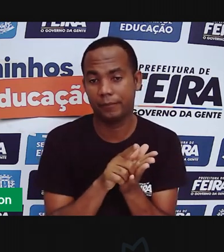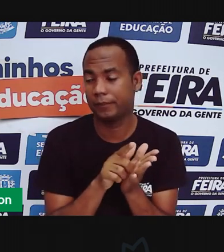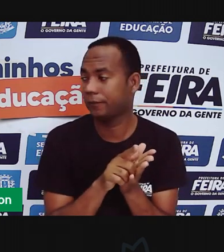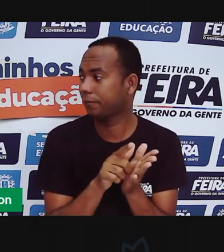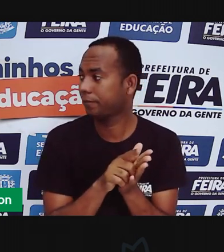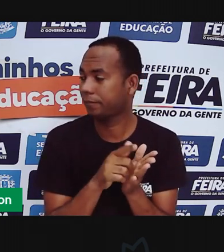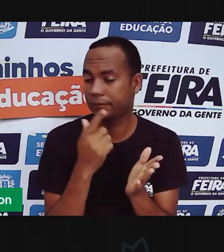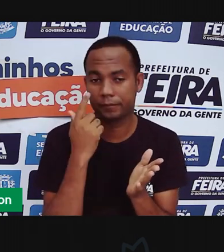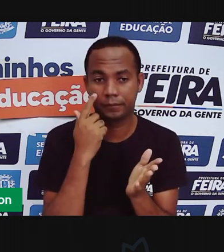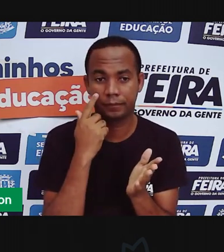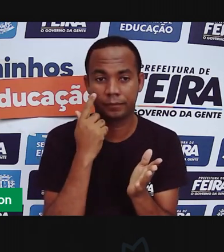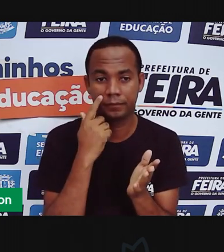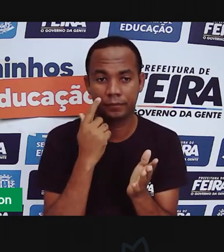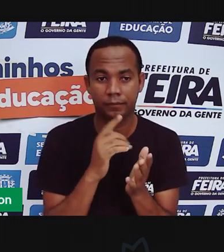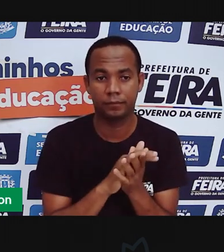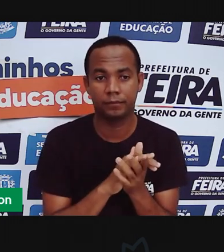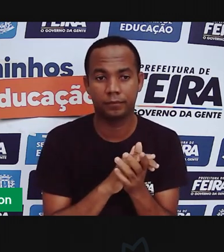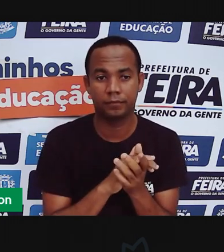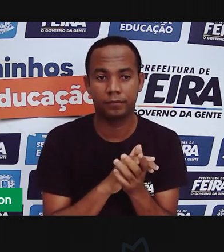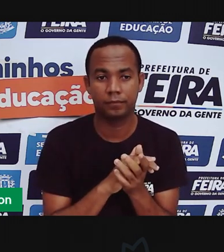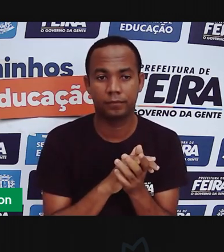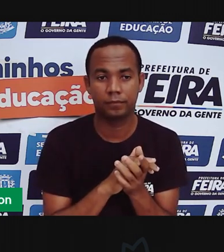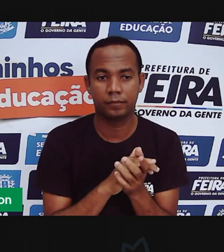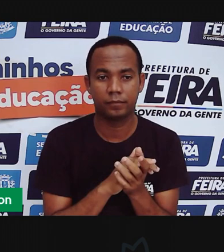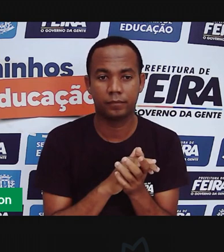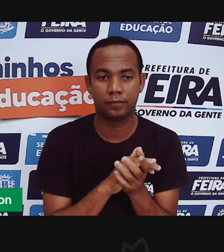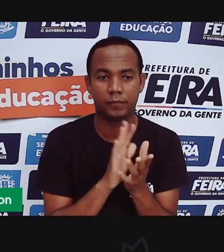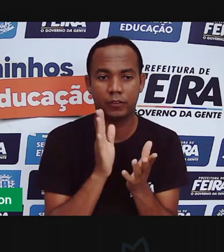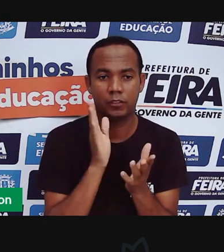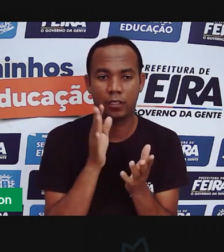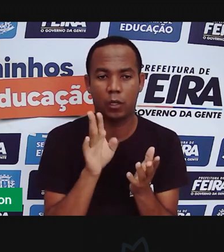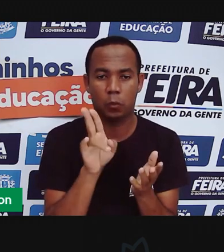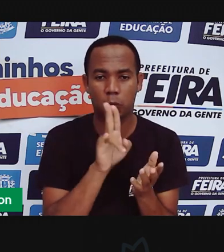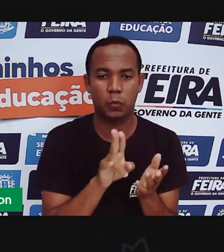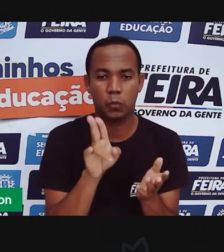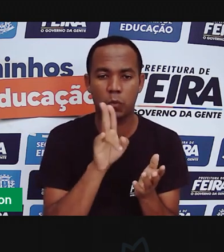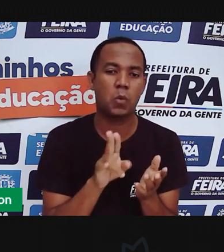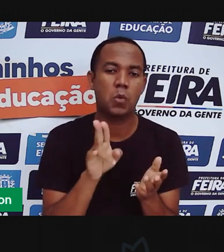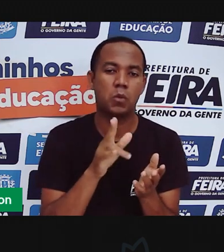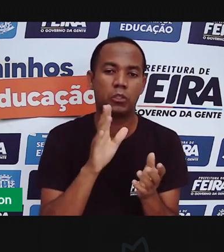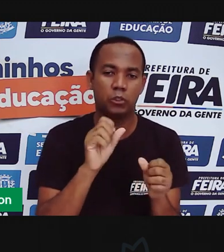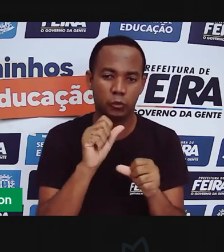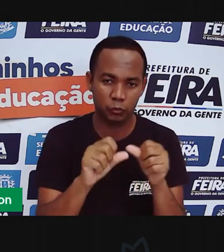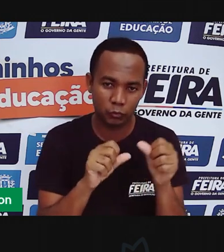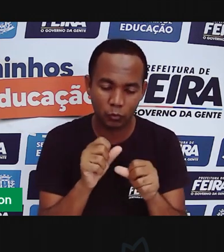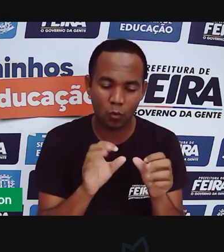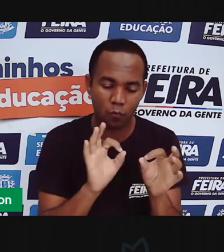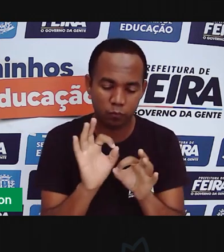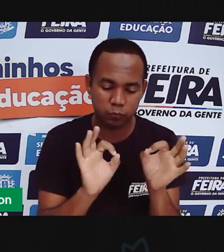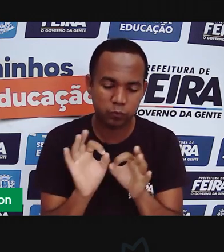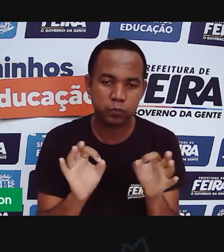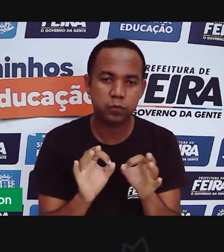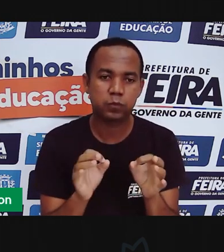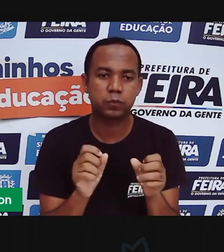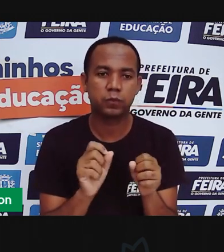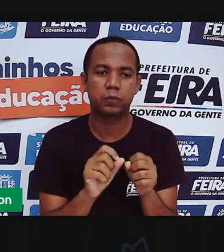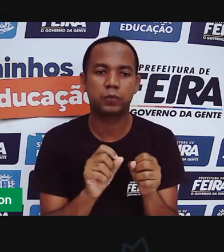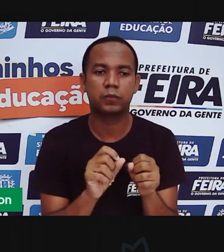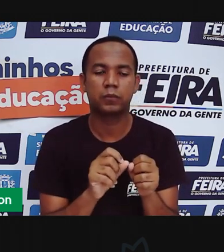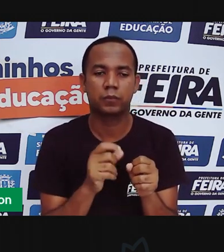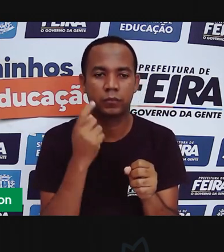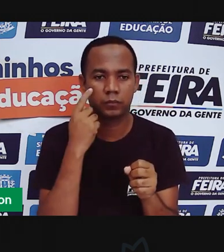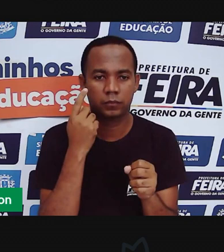A prova pega esses papéis aqui. Que são papéis já utilizados, né? A gente vai reutilizar isso aqui também. Para fazer o nosso